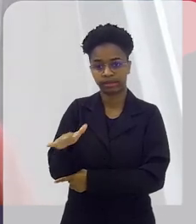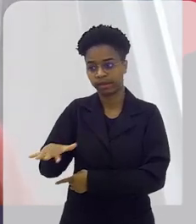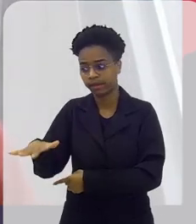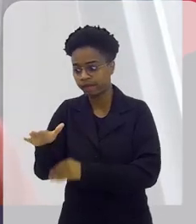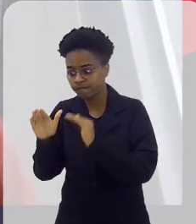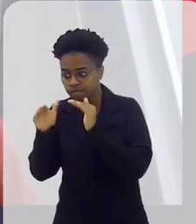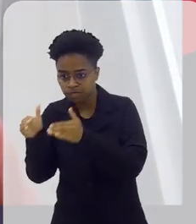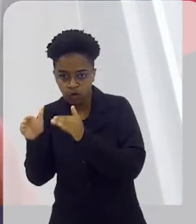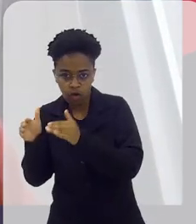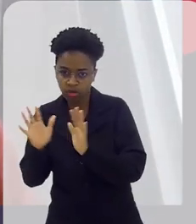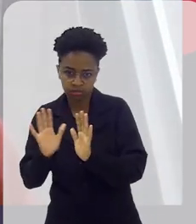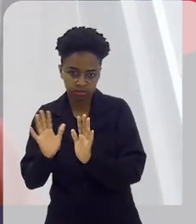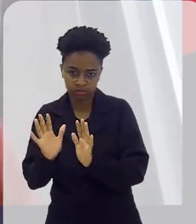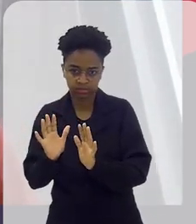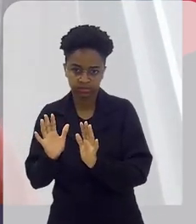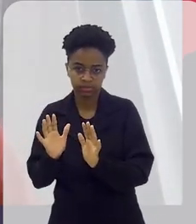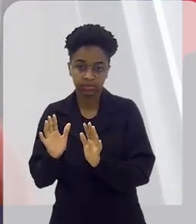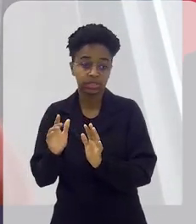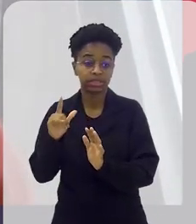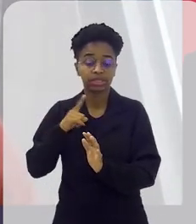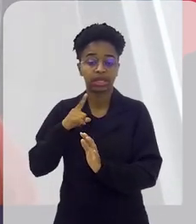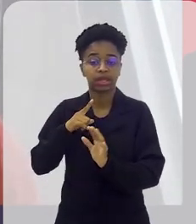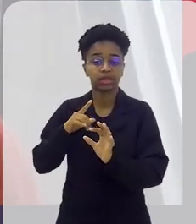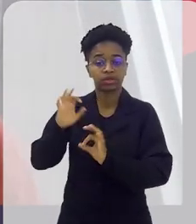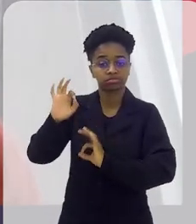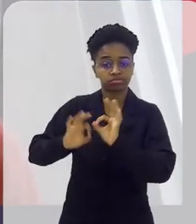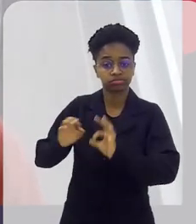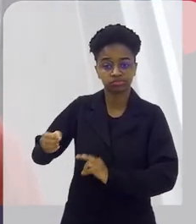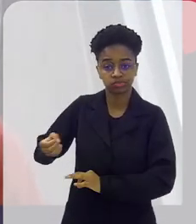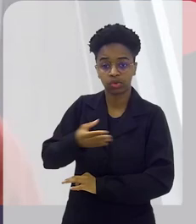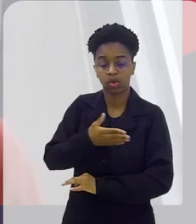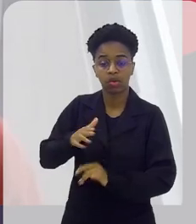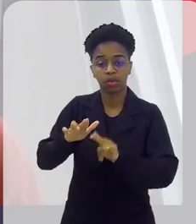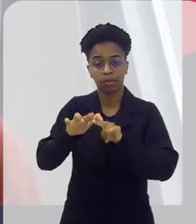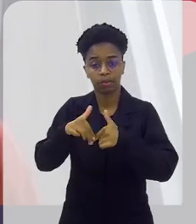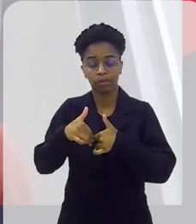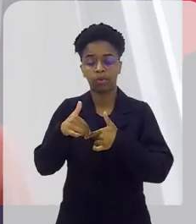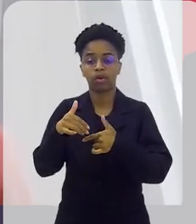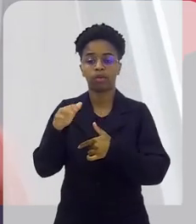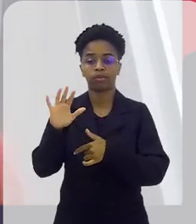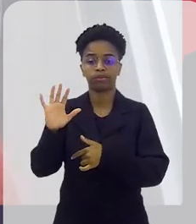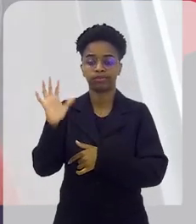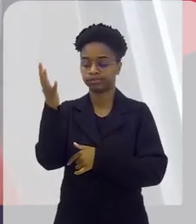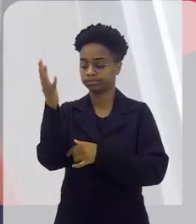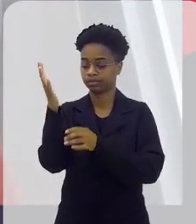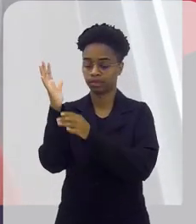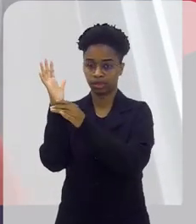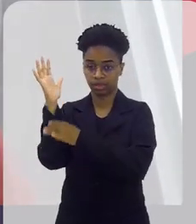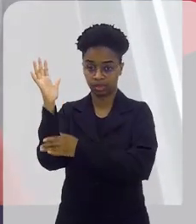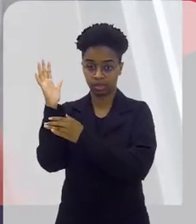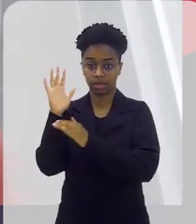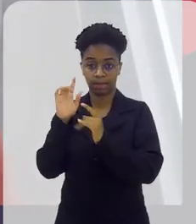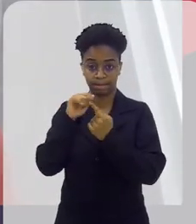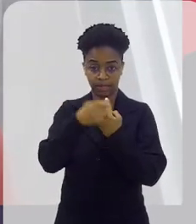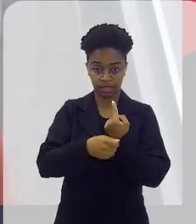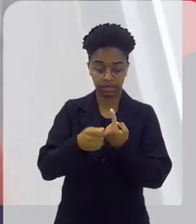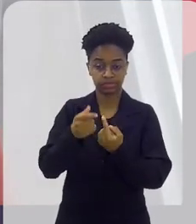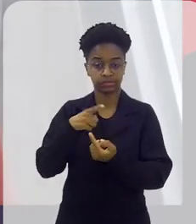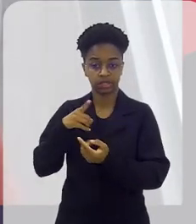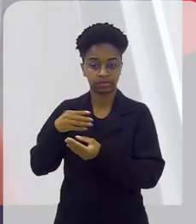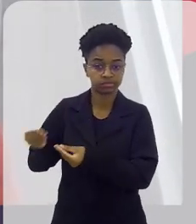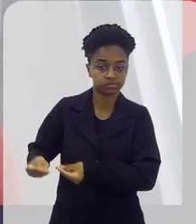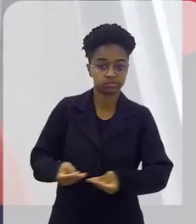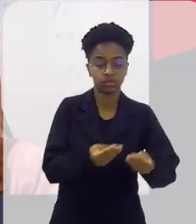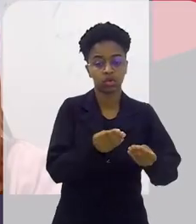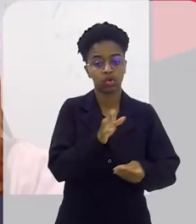para isso. Não se tem uma cadeia montada, que são da fibra de bananeira, do tratamento para levar para a indústria